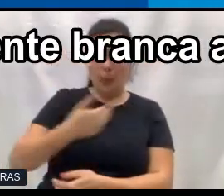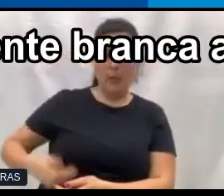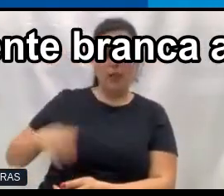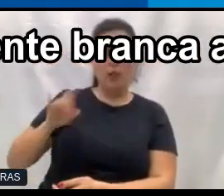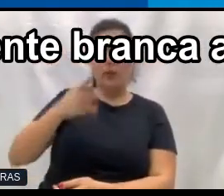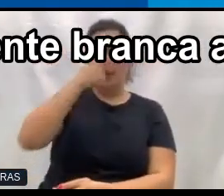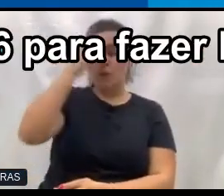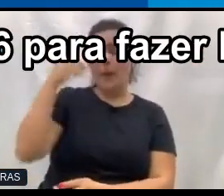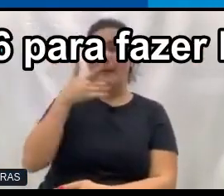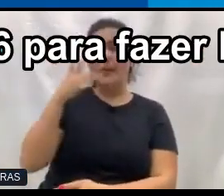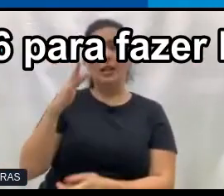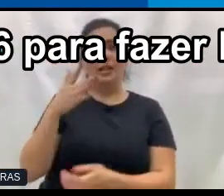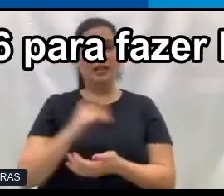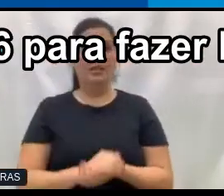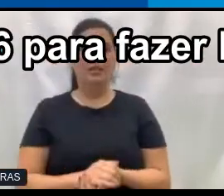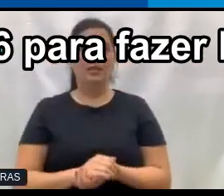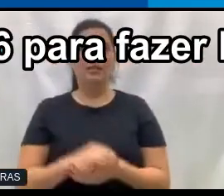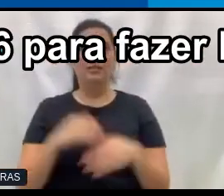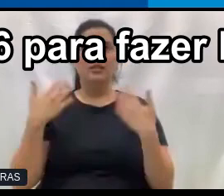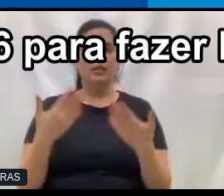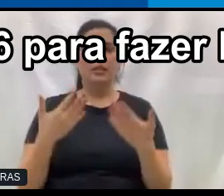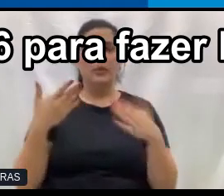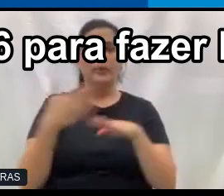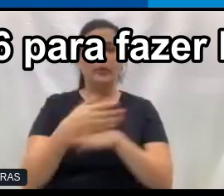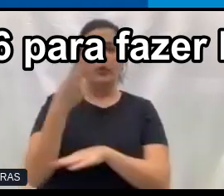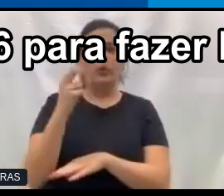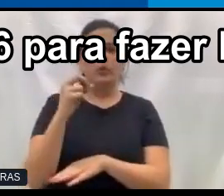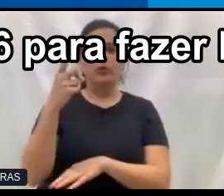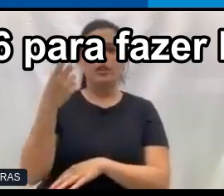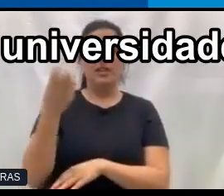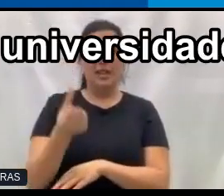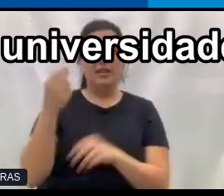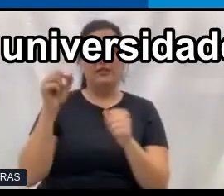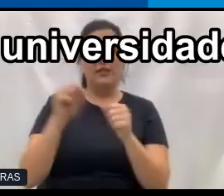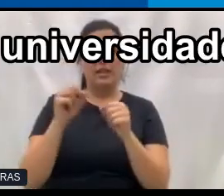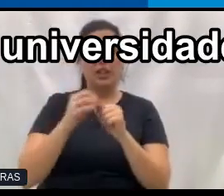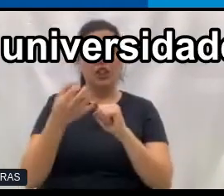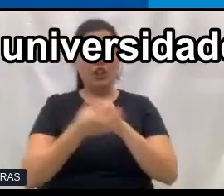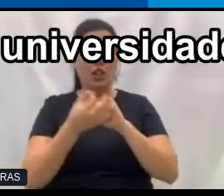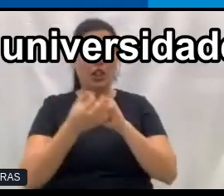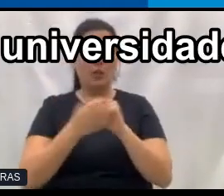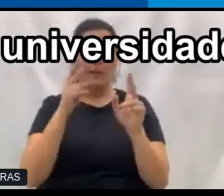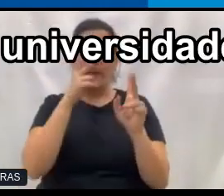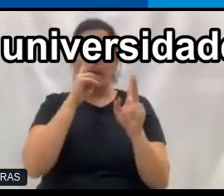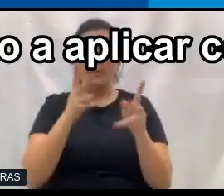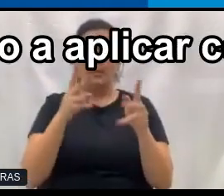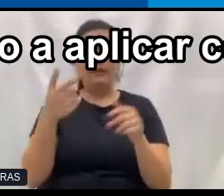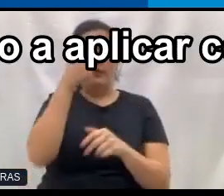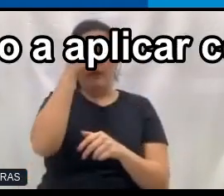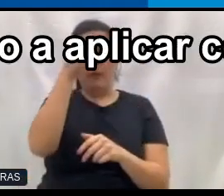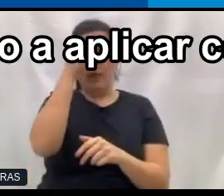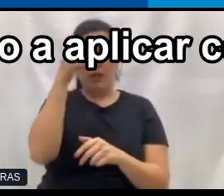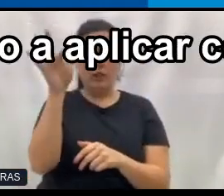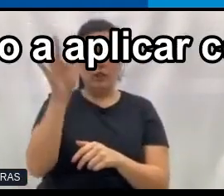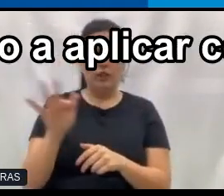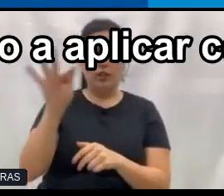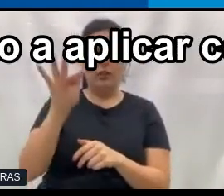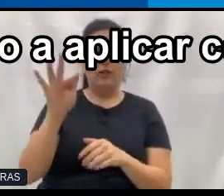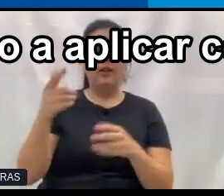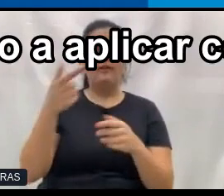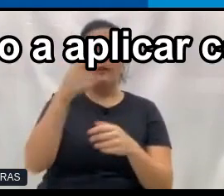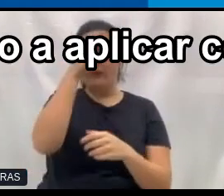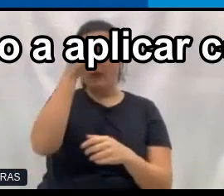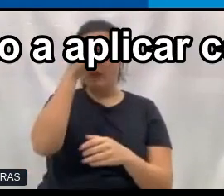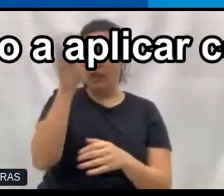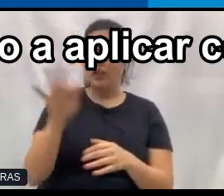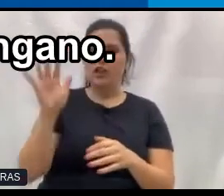branca ali. Quando eu entrei em 2016 para fazer direito, entrei na mesma universidade. e aí essa universidade já tinha começado a